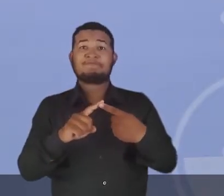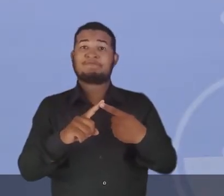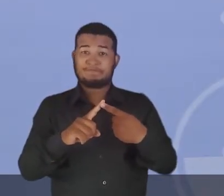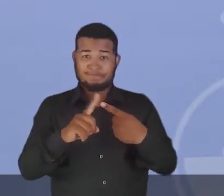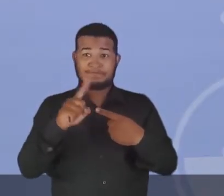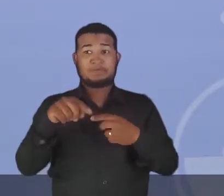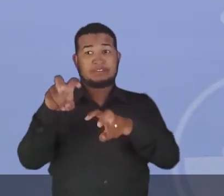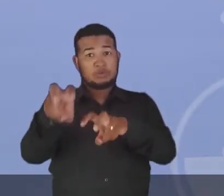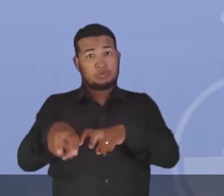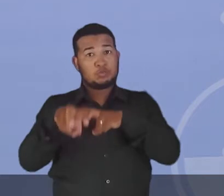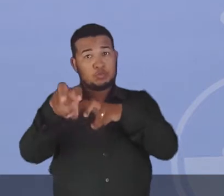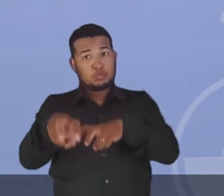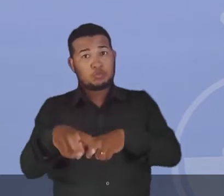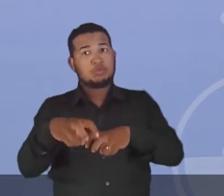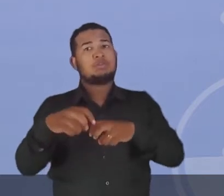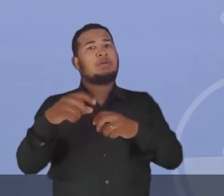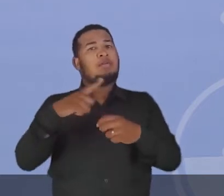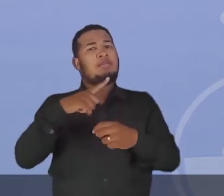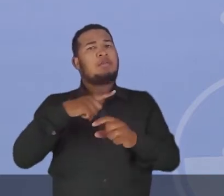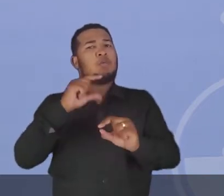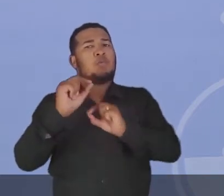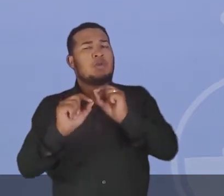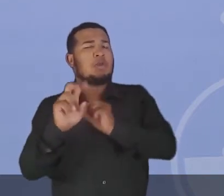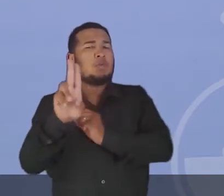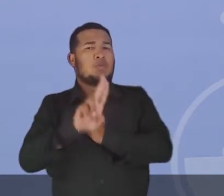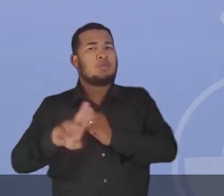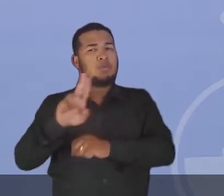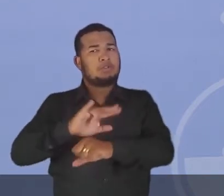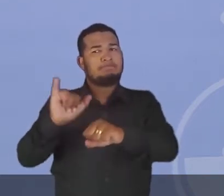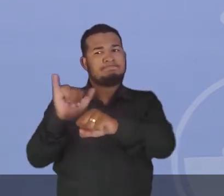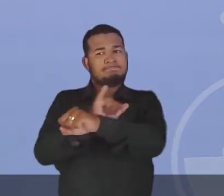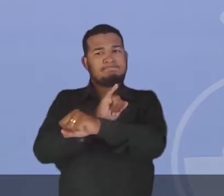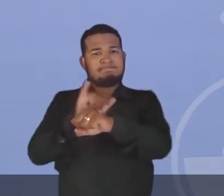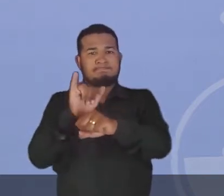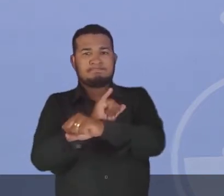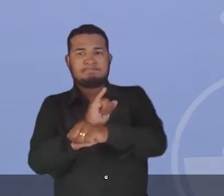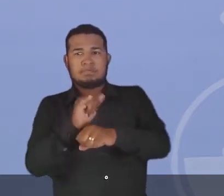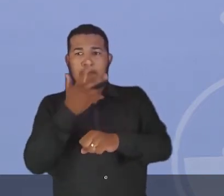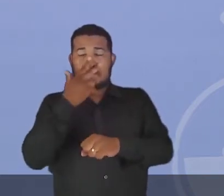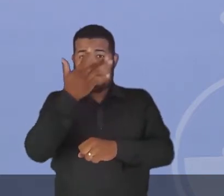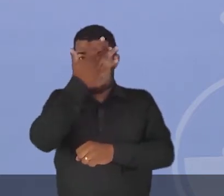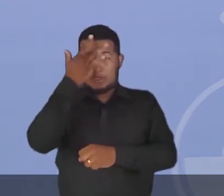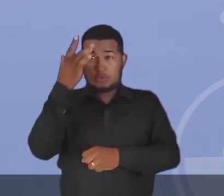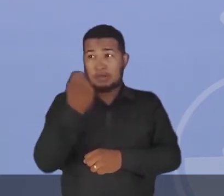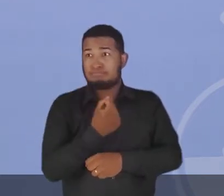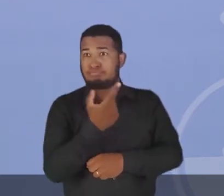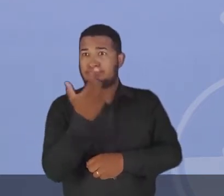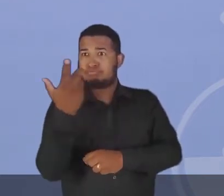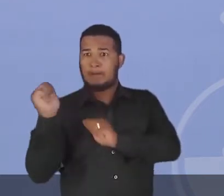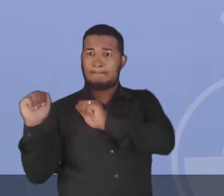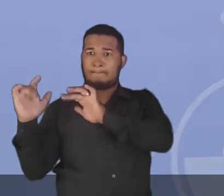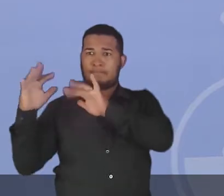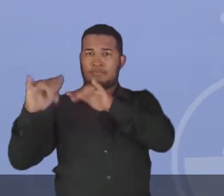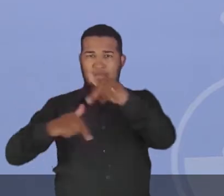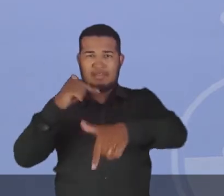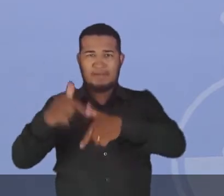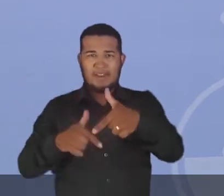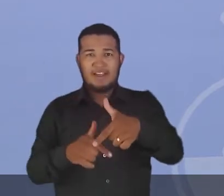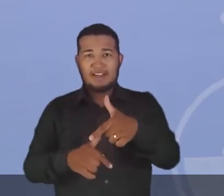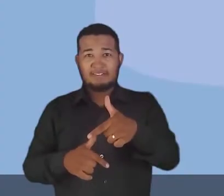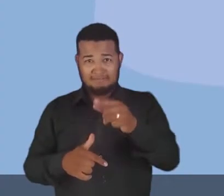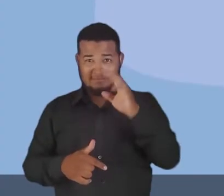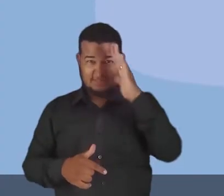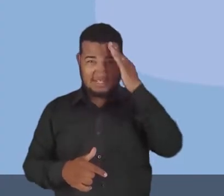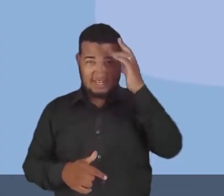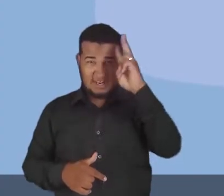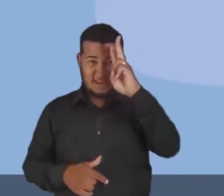Uma agricultura que vai utilizar muita mão de obra. Tá ligado? Então, volta comigo para